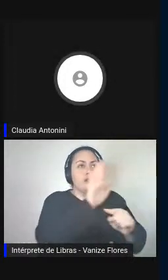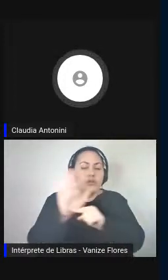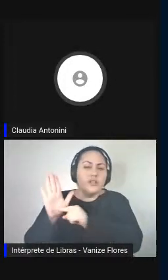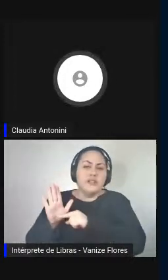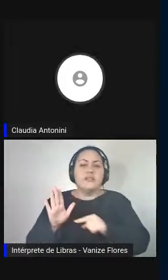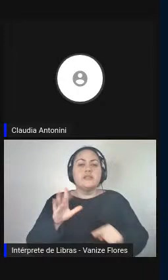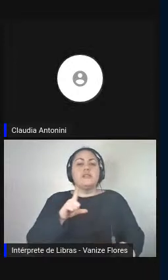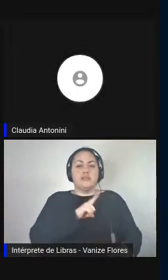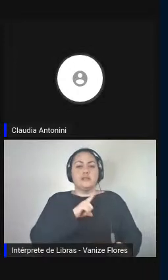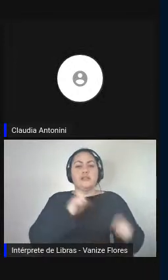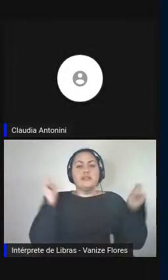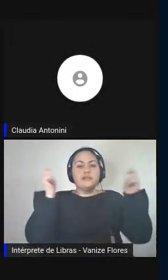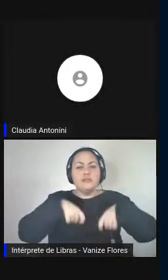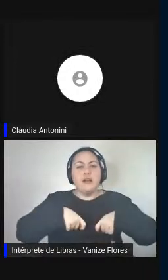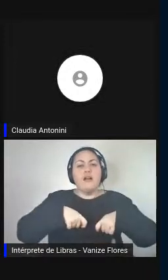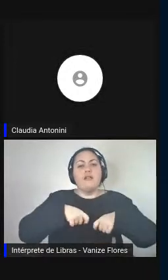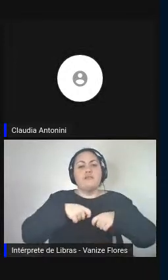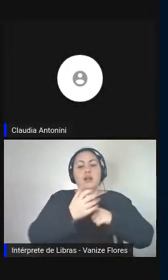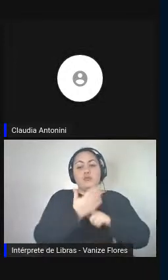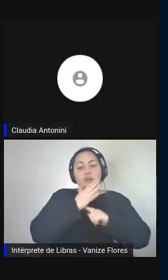exigências do intérprete.